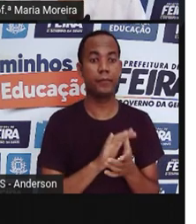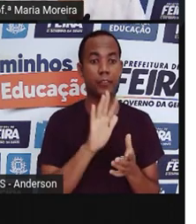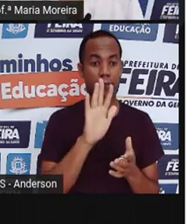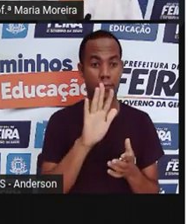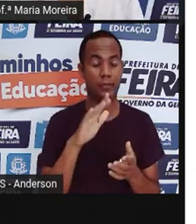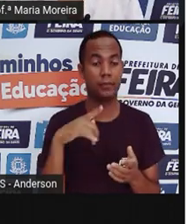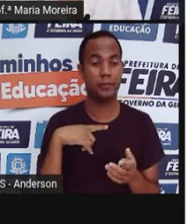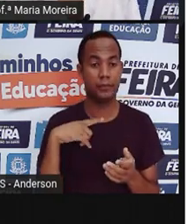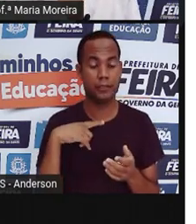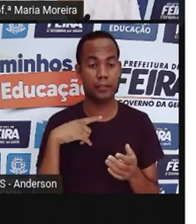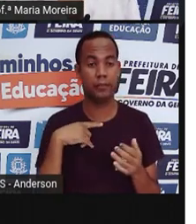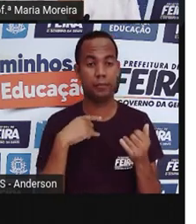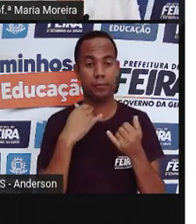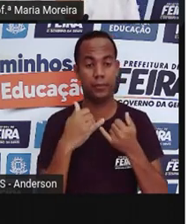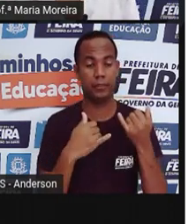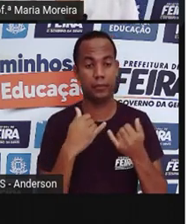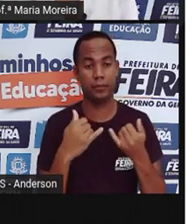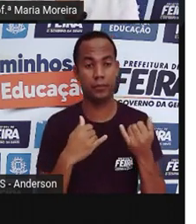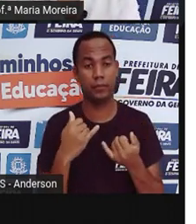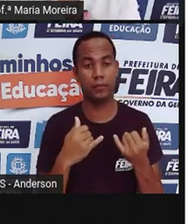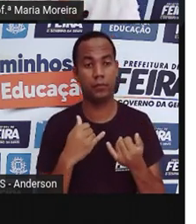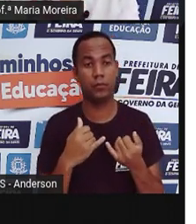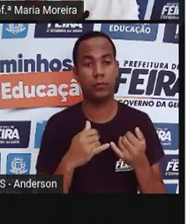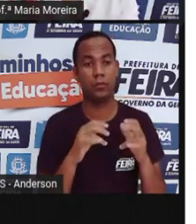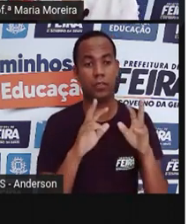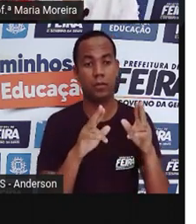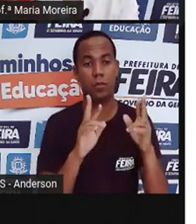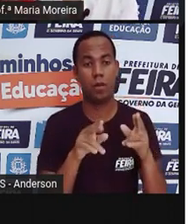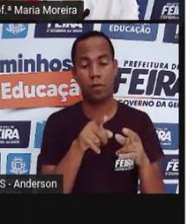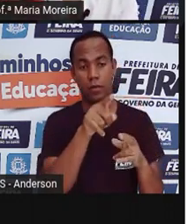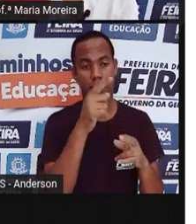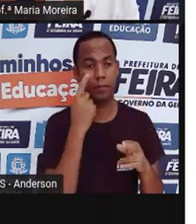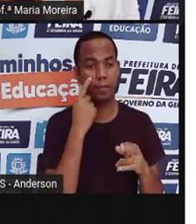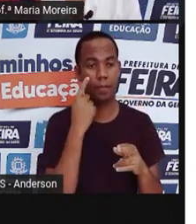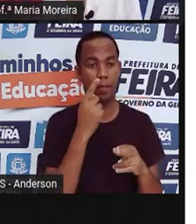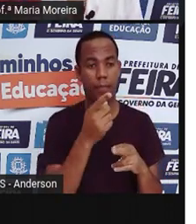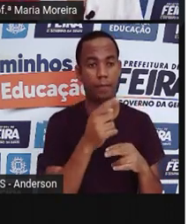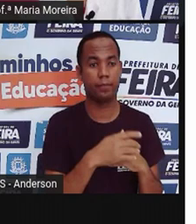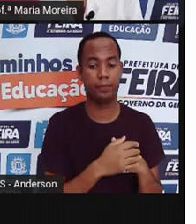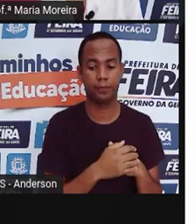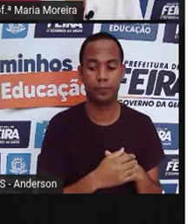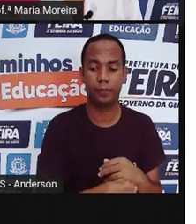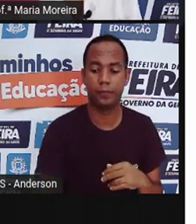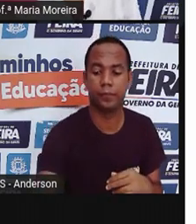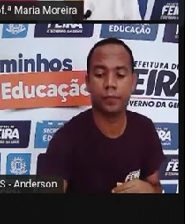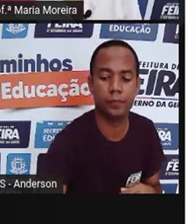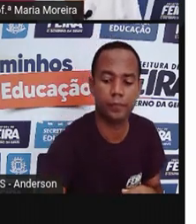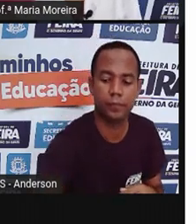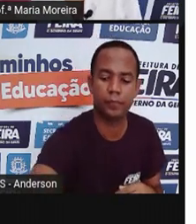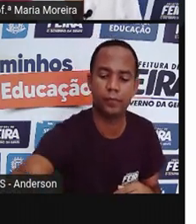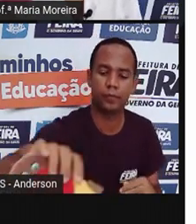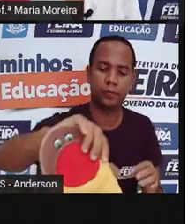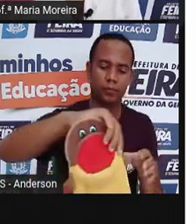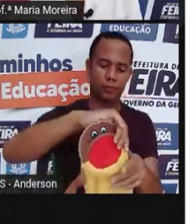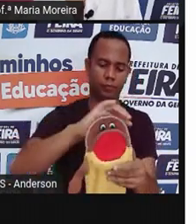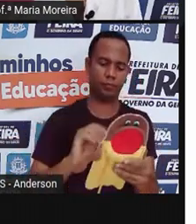existem brinquedos como esses aqui que eu tava brincando com o Anderson, né? Esse aqui, ó, cadê o seu Anderson? Esse